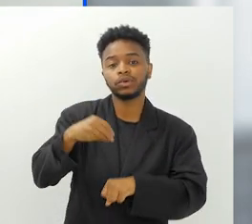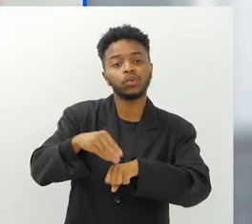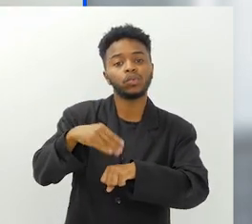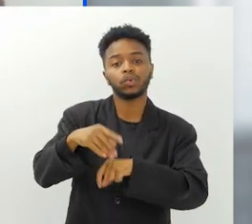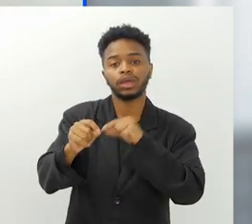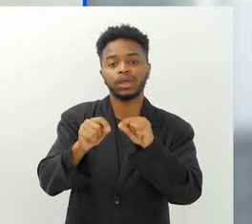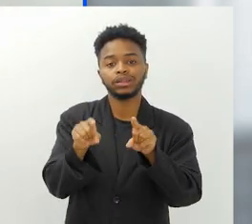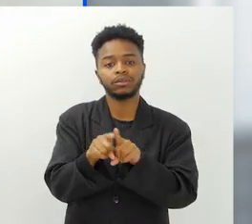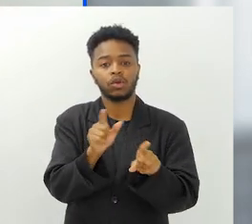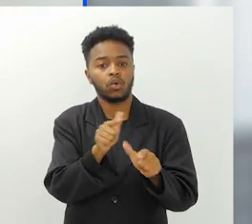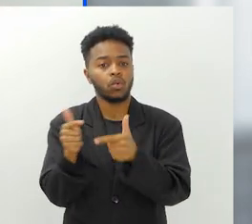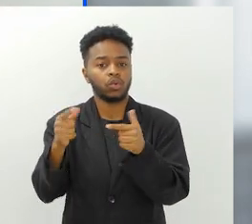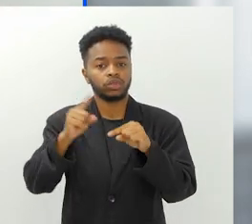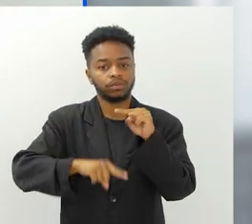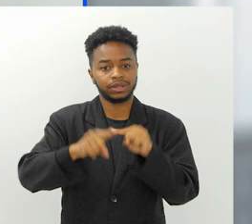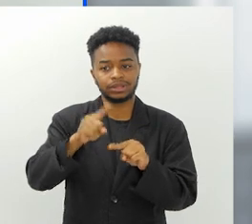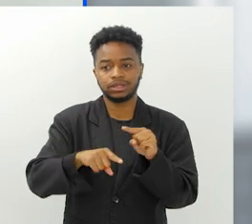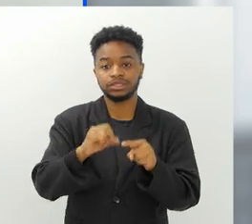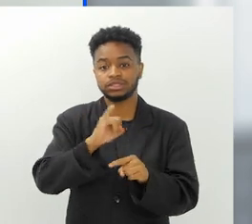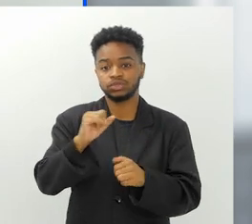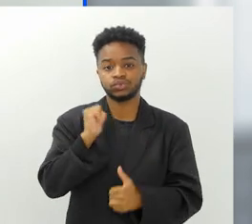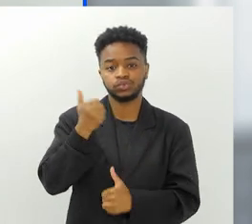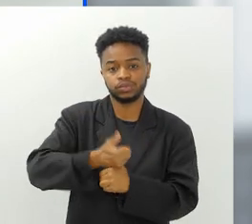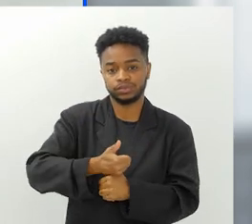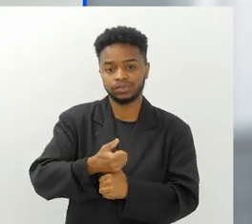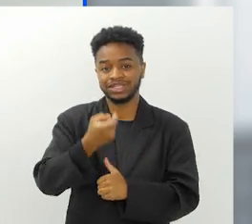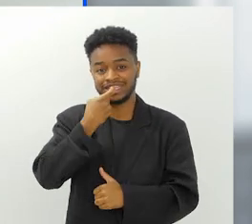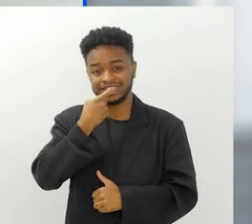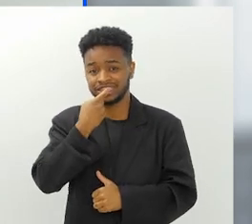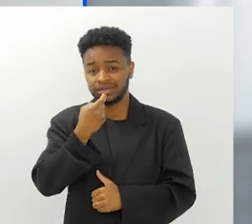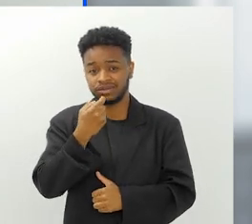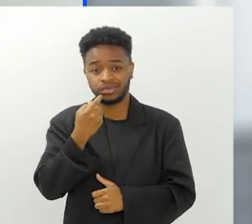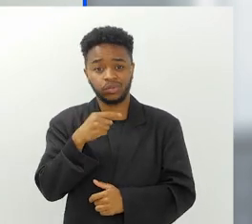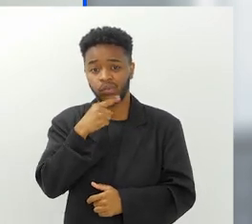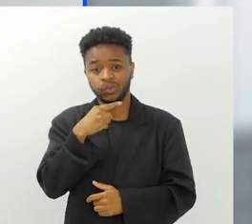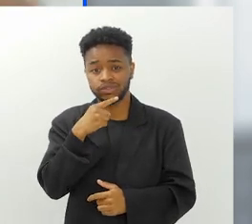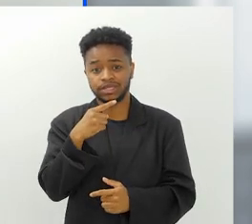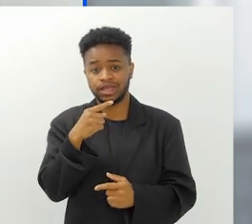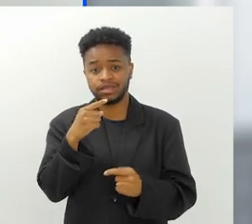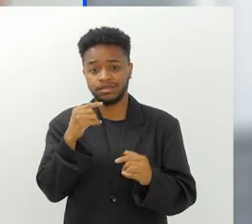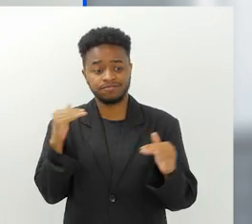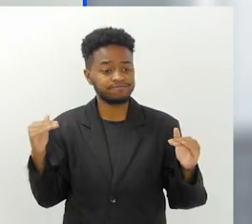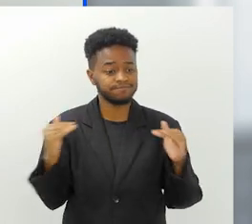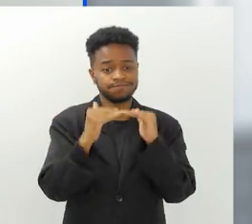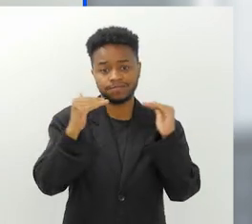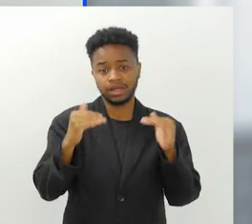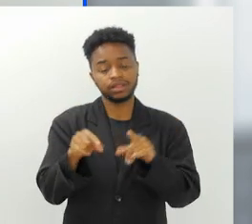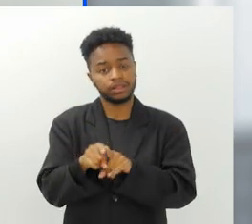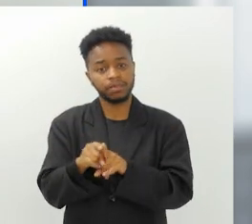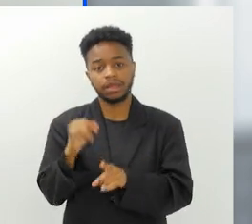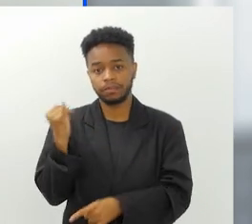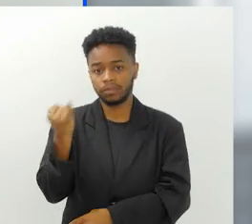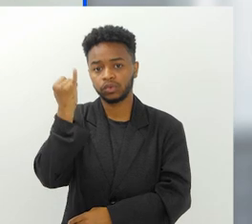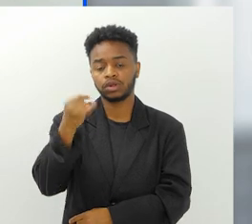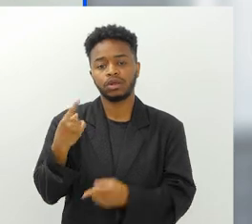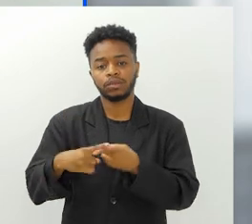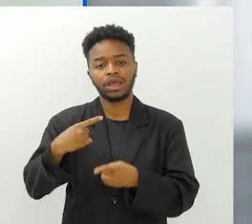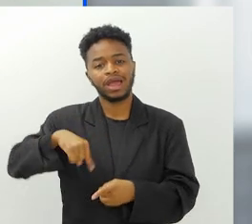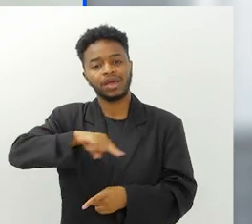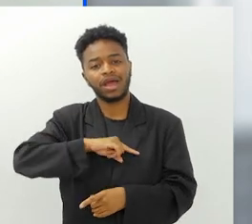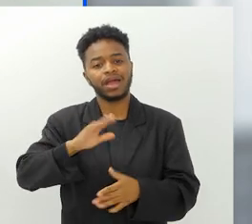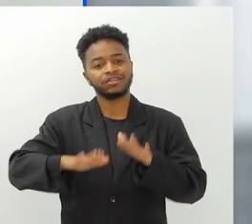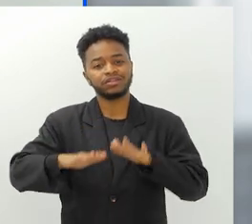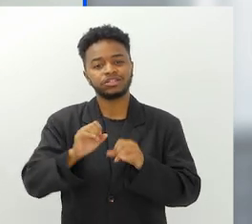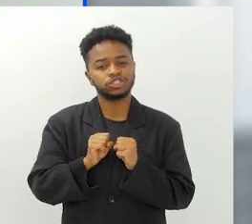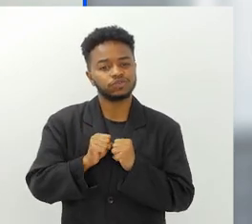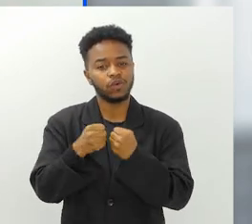e importante falar, e os outros materiais também substituíveis do plástico, eles acabam não sendo competitivos. Isso também é muito importante.